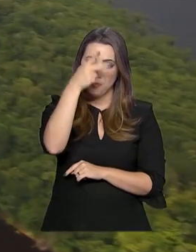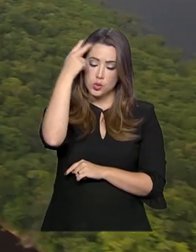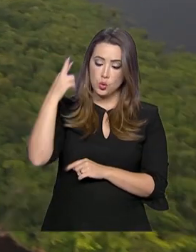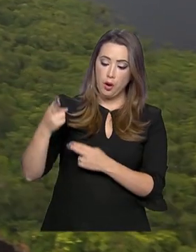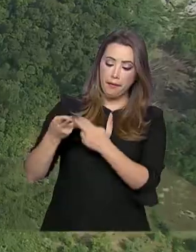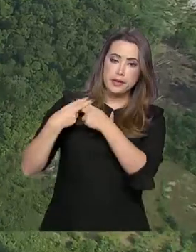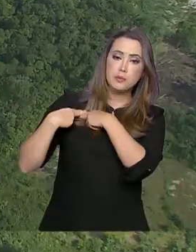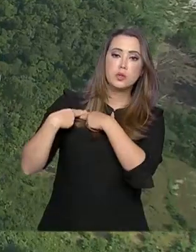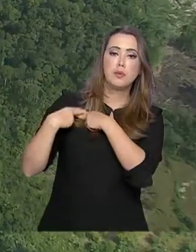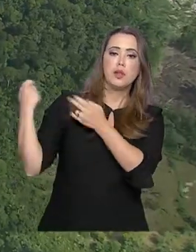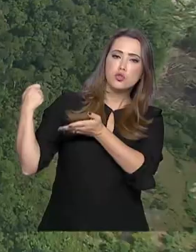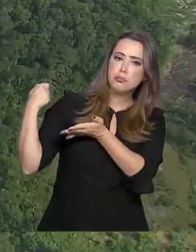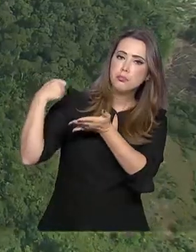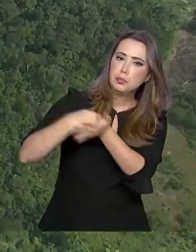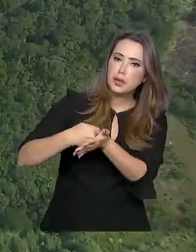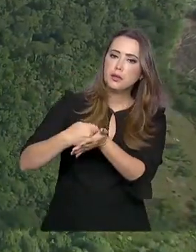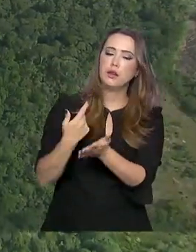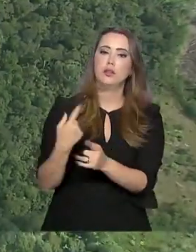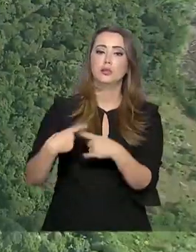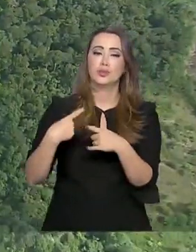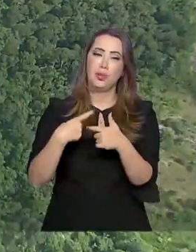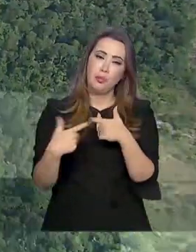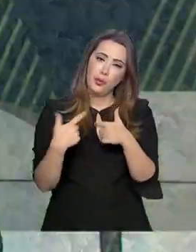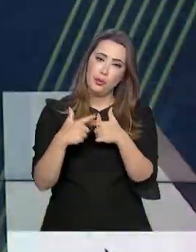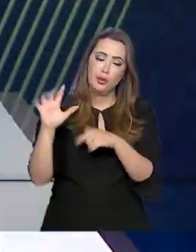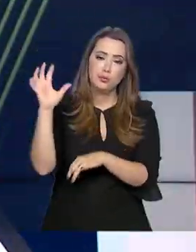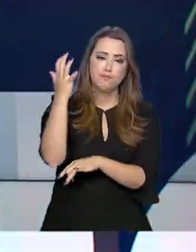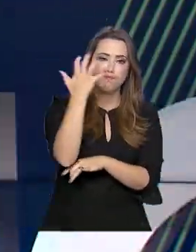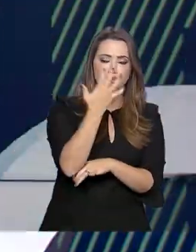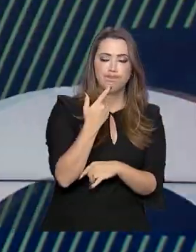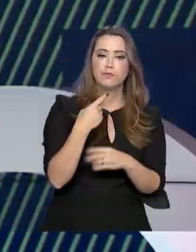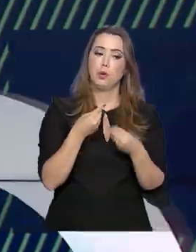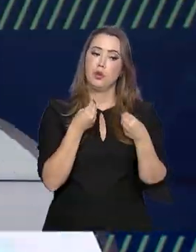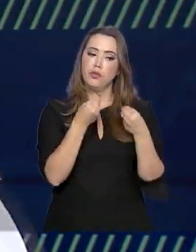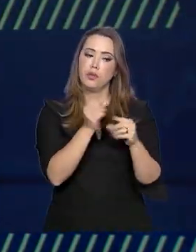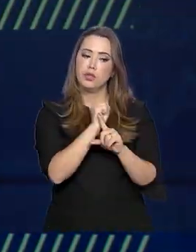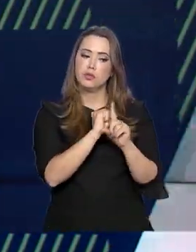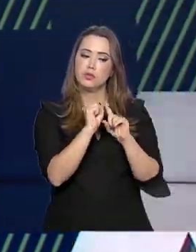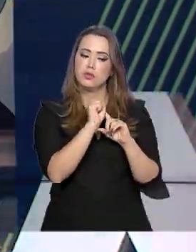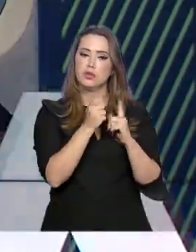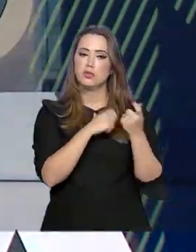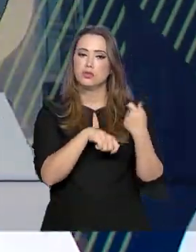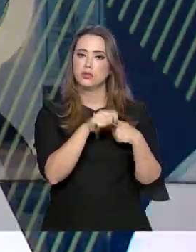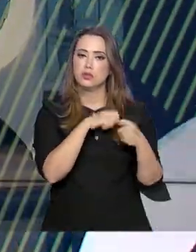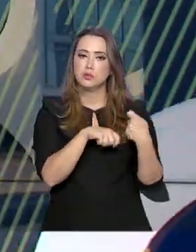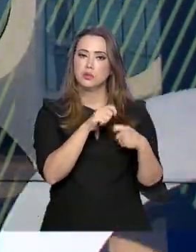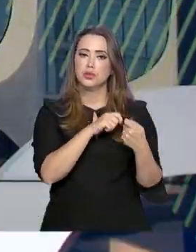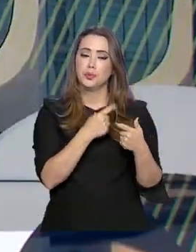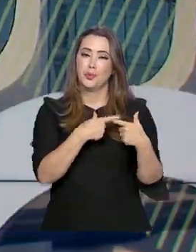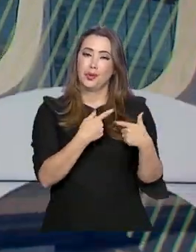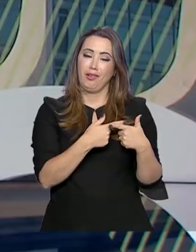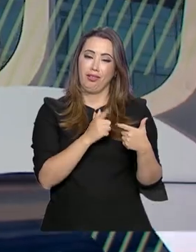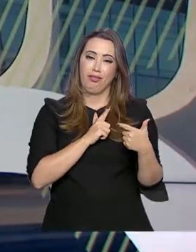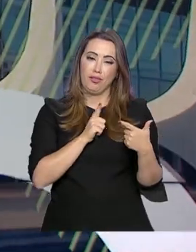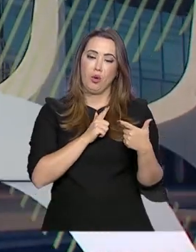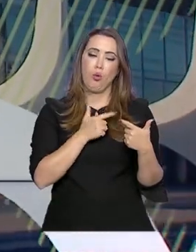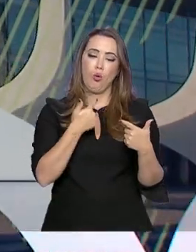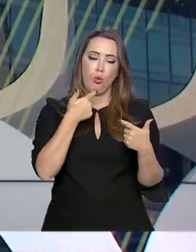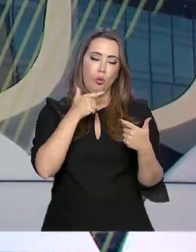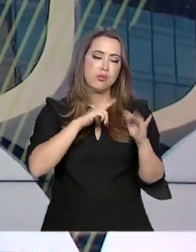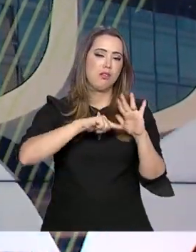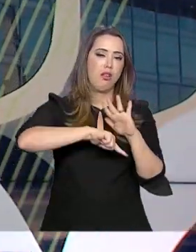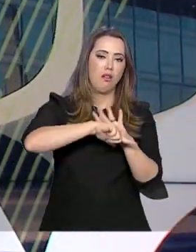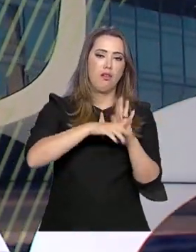repararem o dano causado ao meio ambiente e devolverem à sociedade os benefícios econômicos obtidos de forma ilícita, como